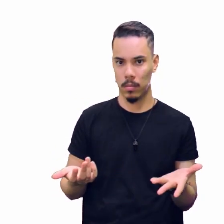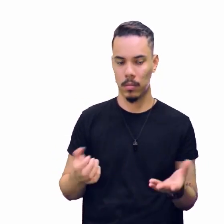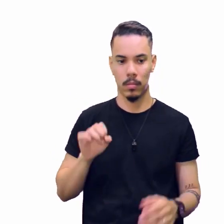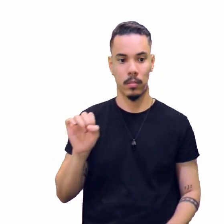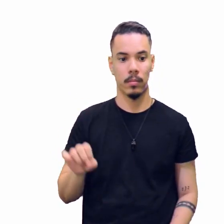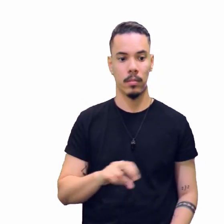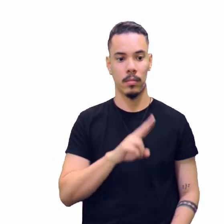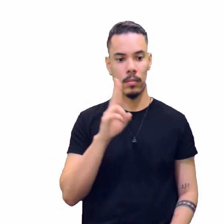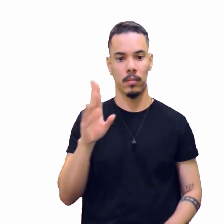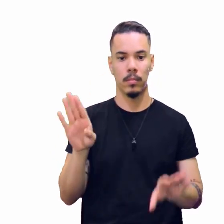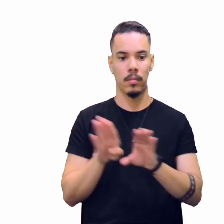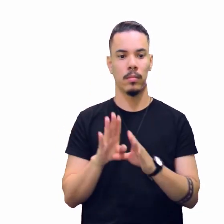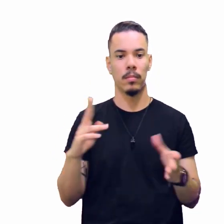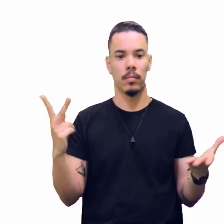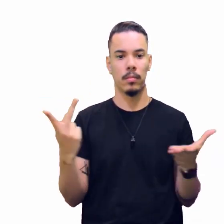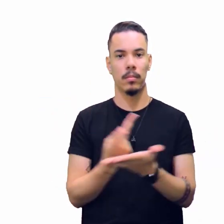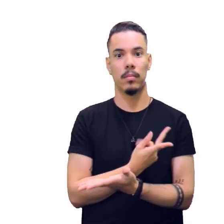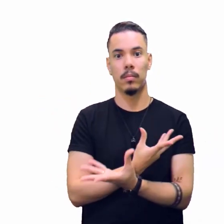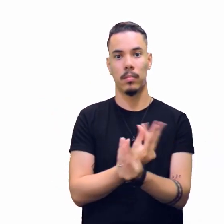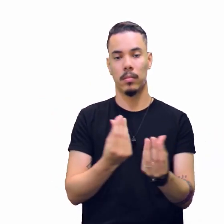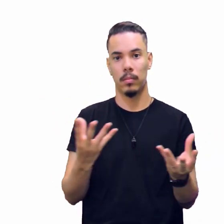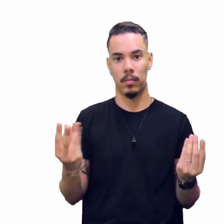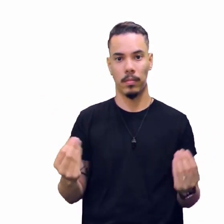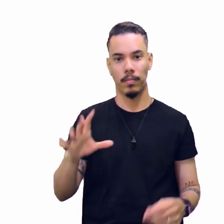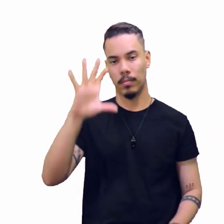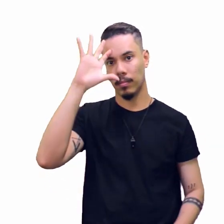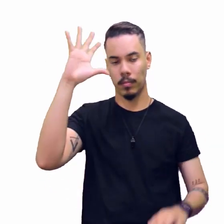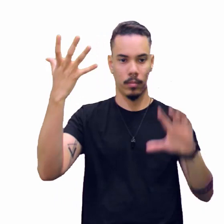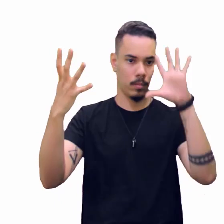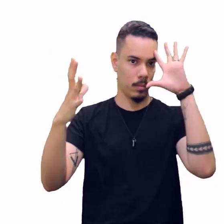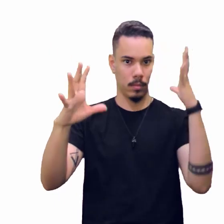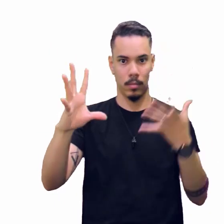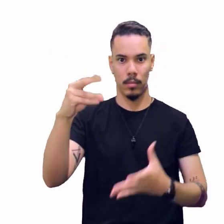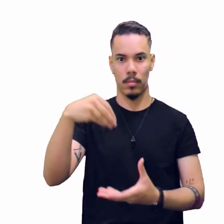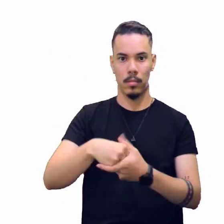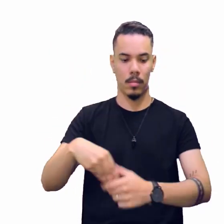também acontece muito o acidente na BR,